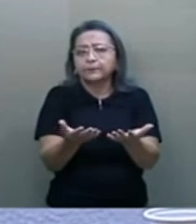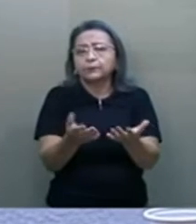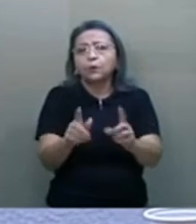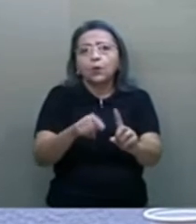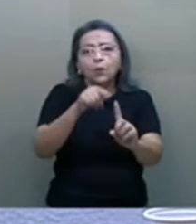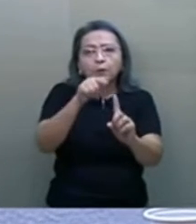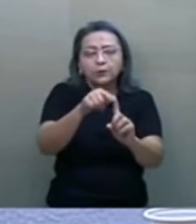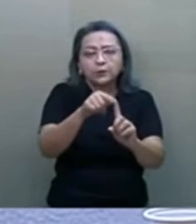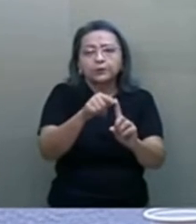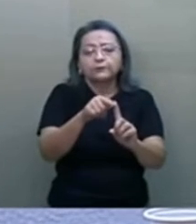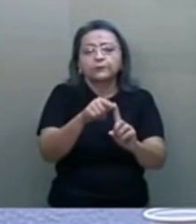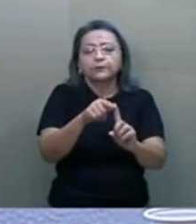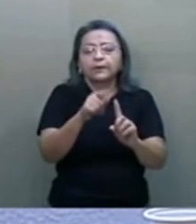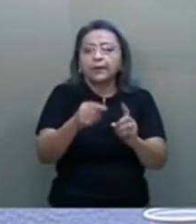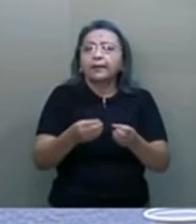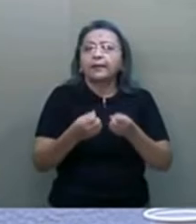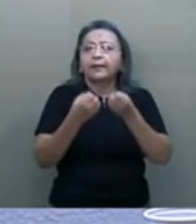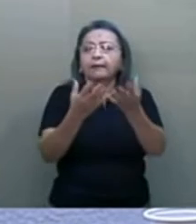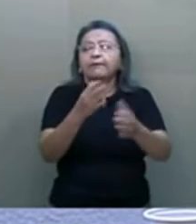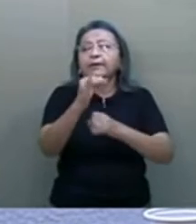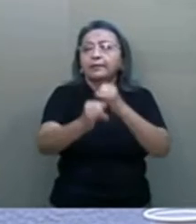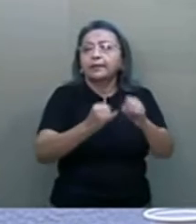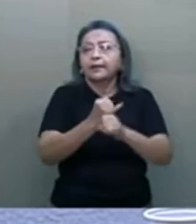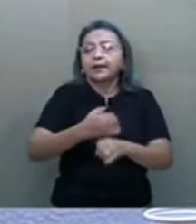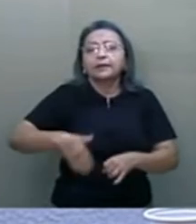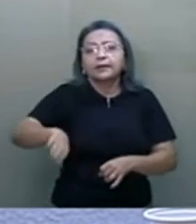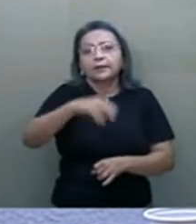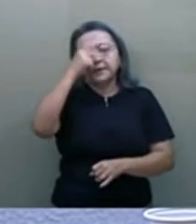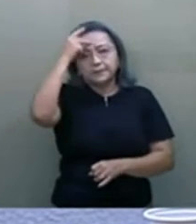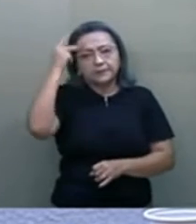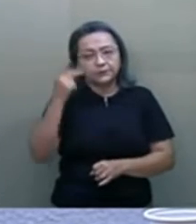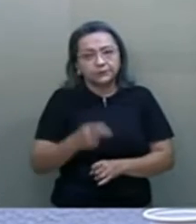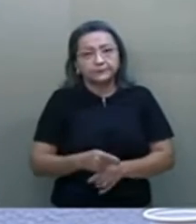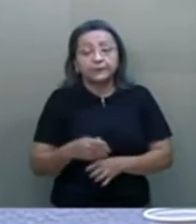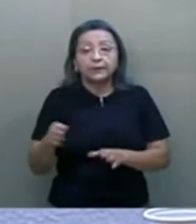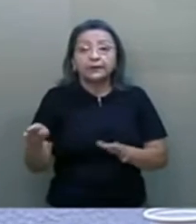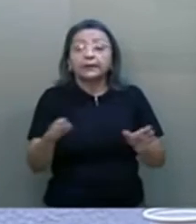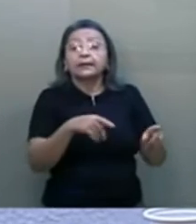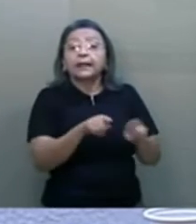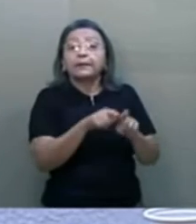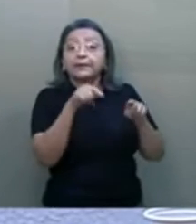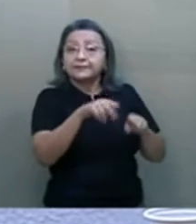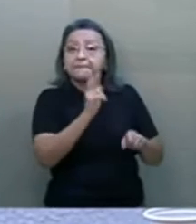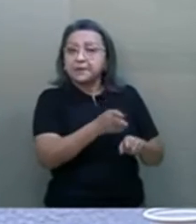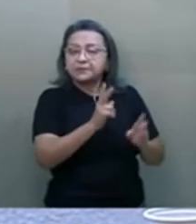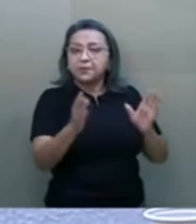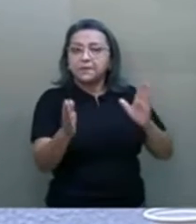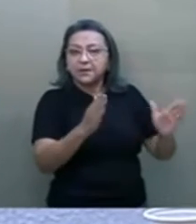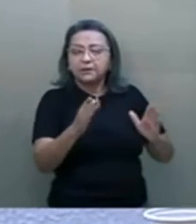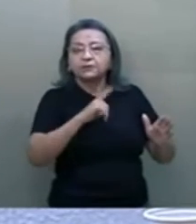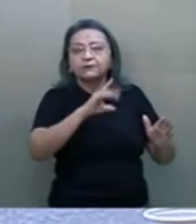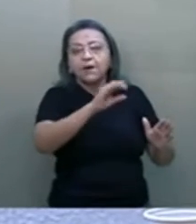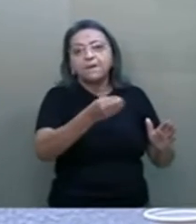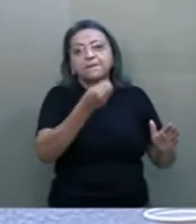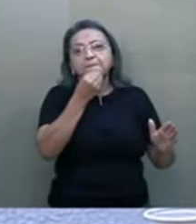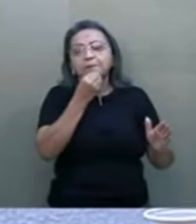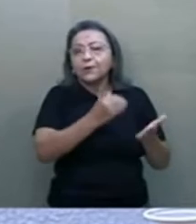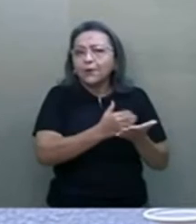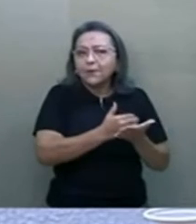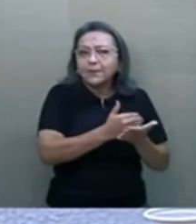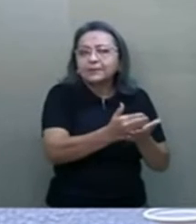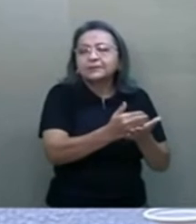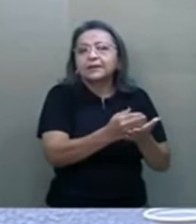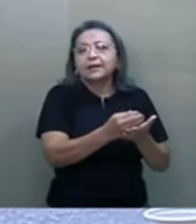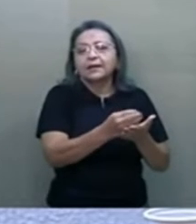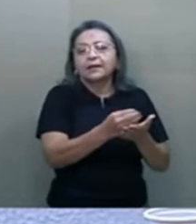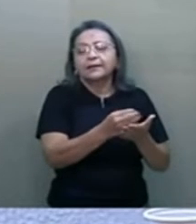objetivo, que é levar à internet as pessoas que não possuem. Também, nesse período, tive a oportunidade de iniciar o